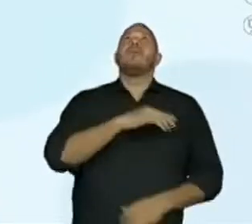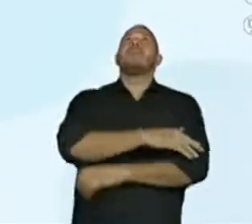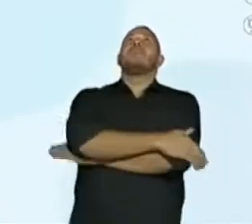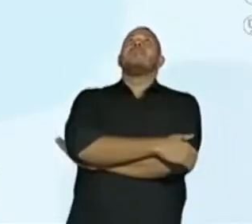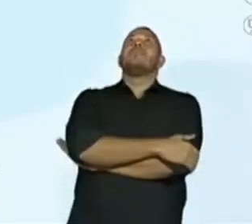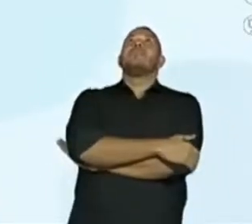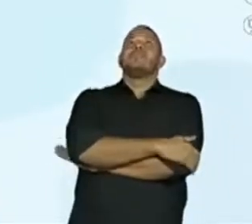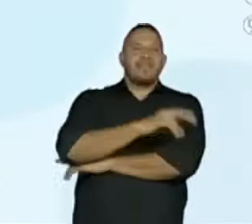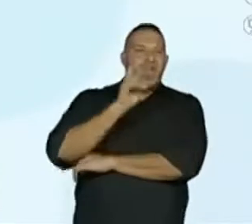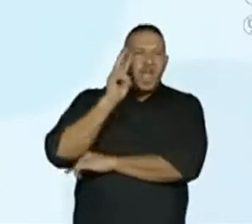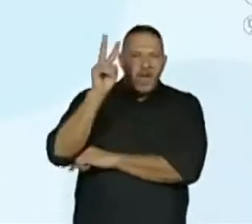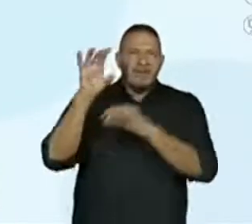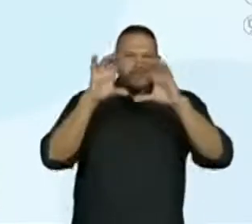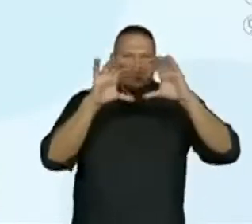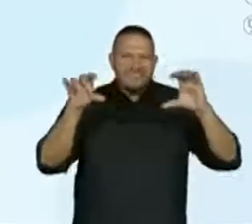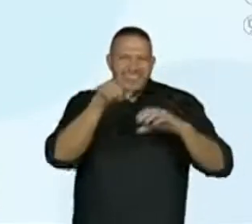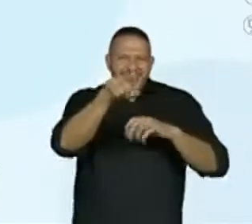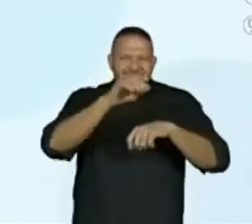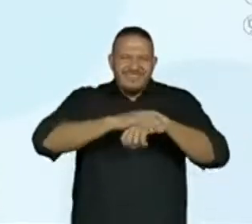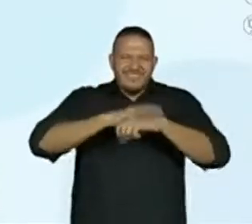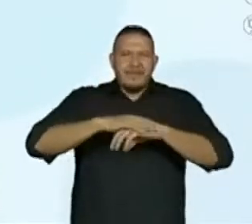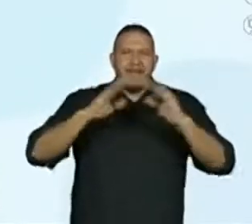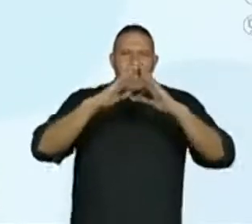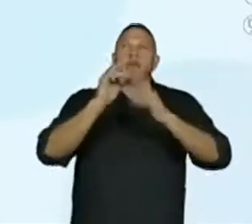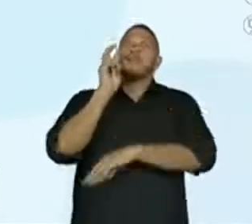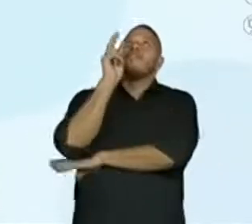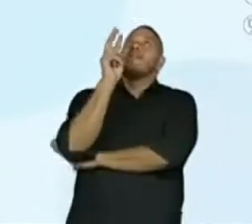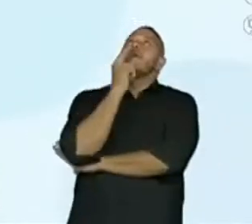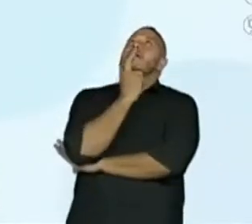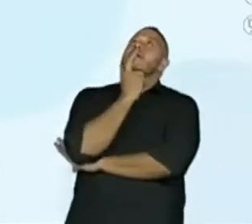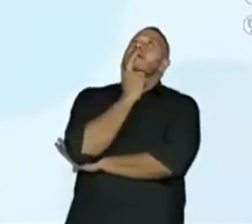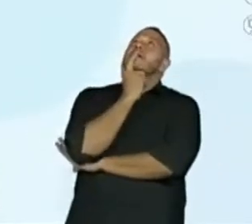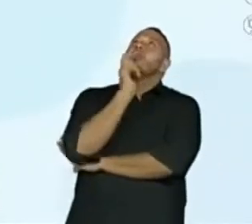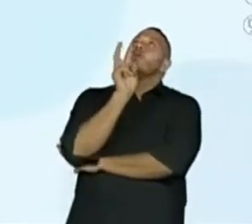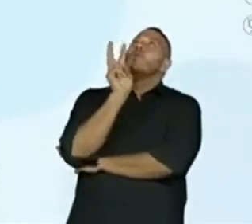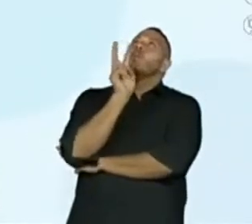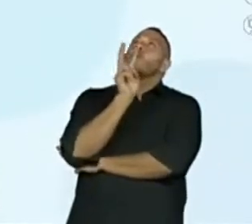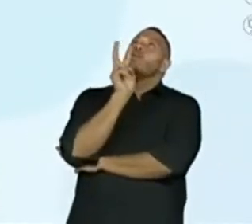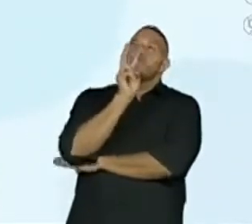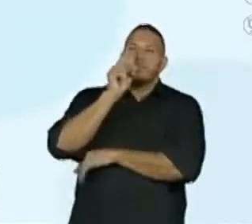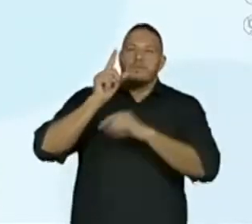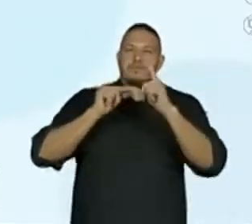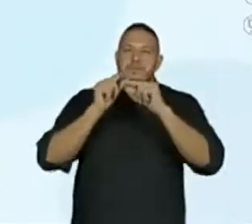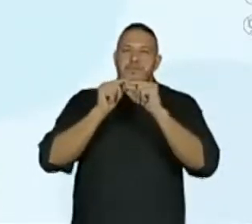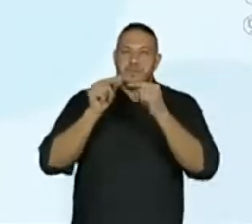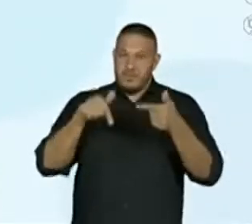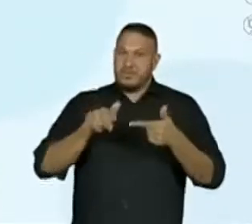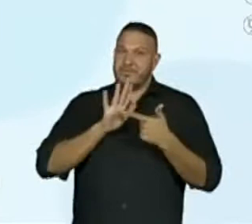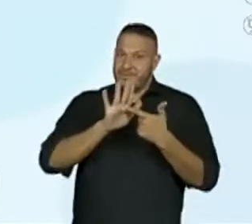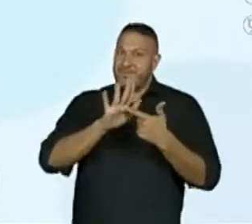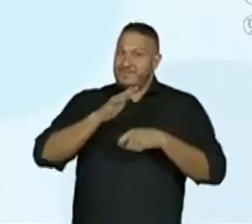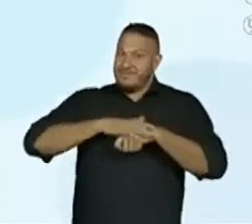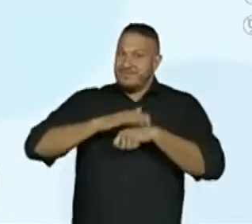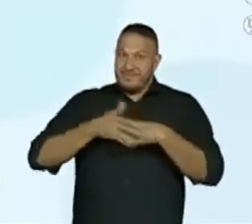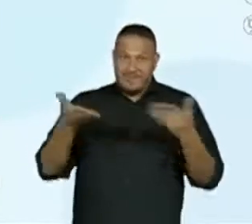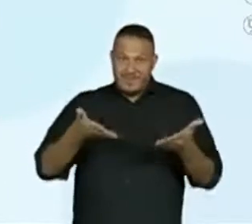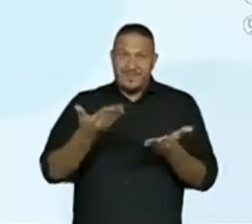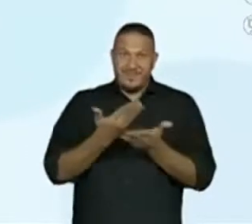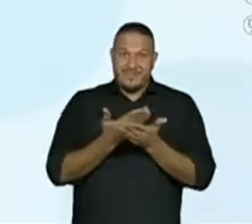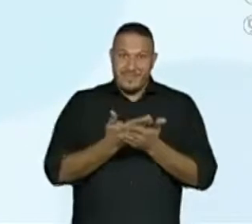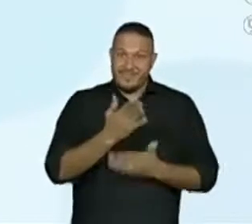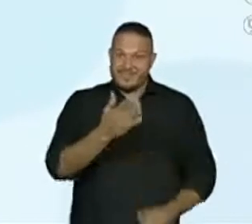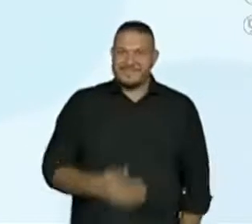e vocês conseguem observar as estrelas? Vamos trazer isso para a nossa aula. Vamos